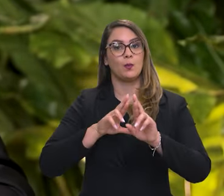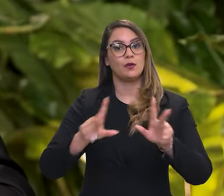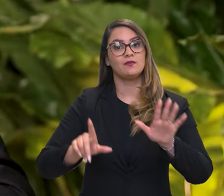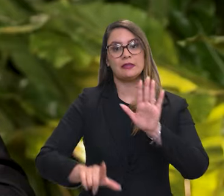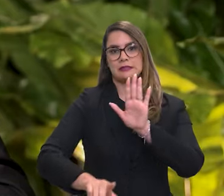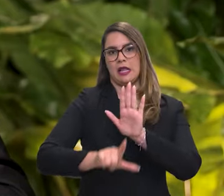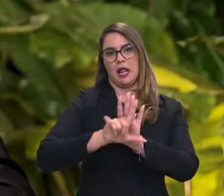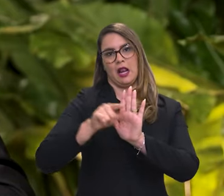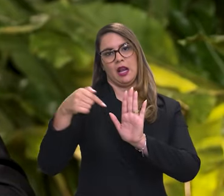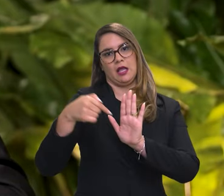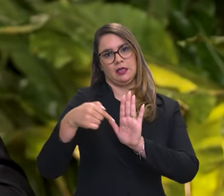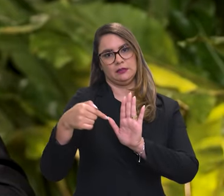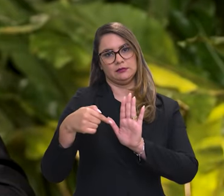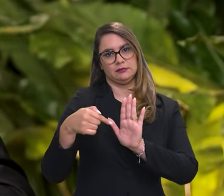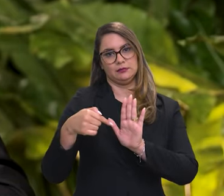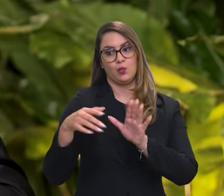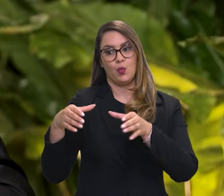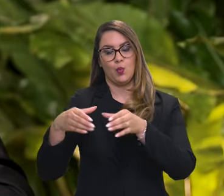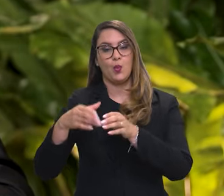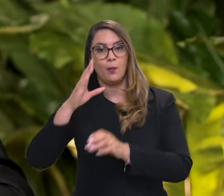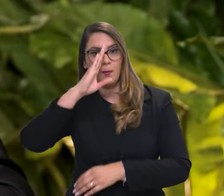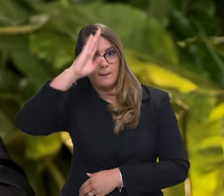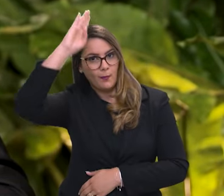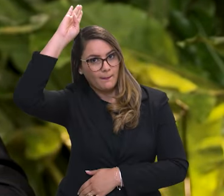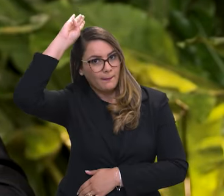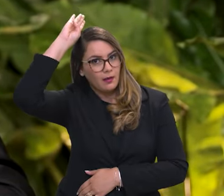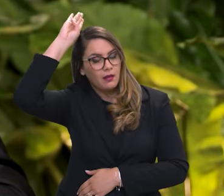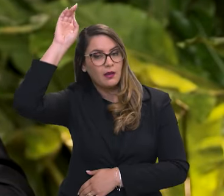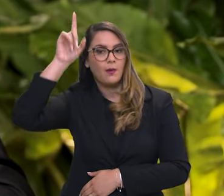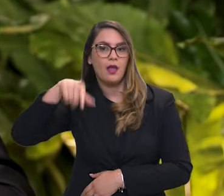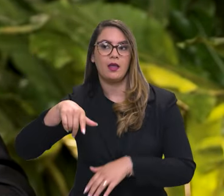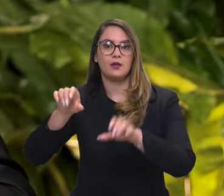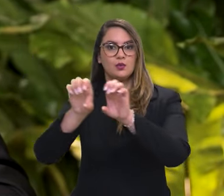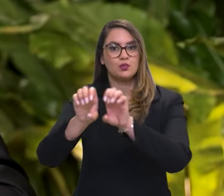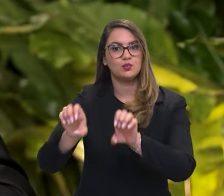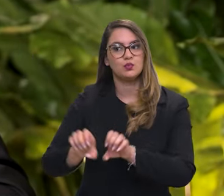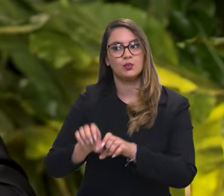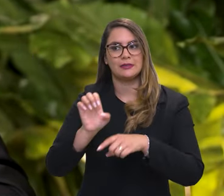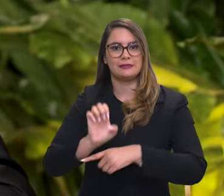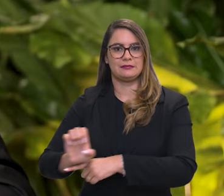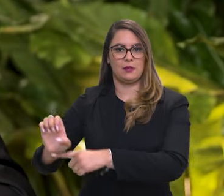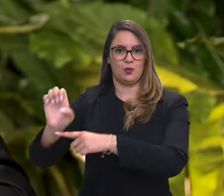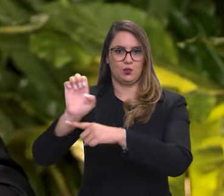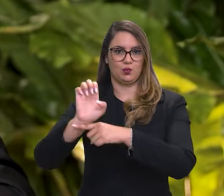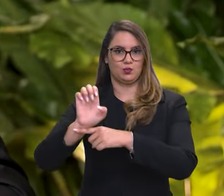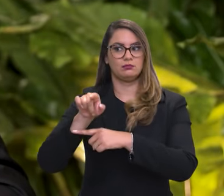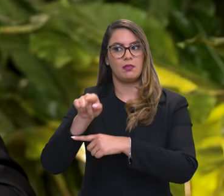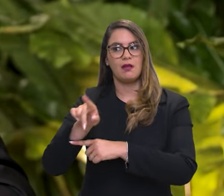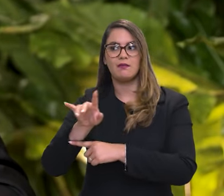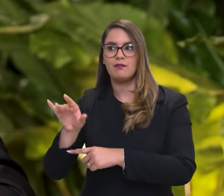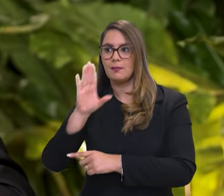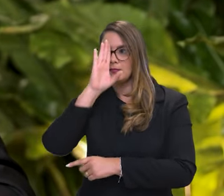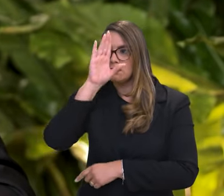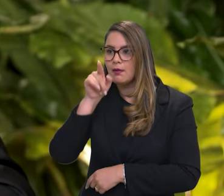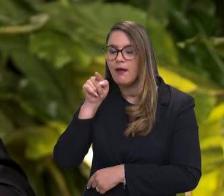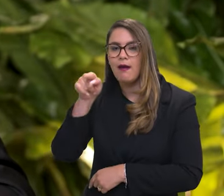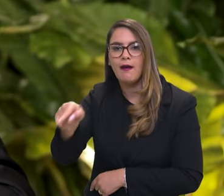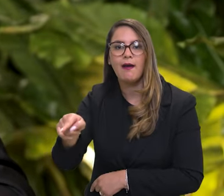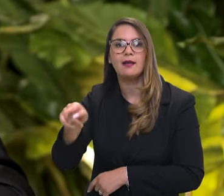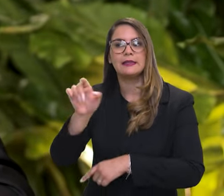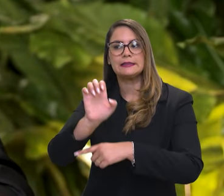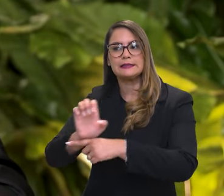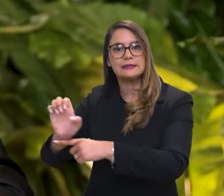O corpo de bombeiros normalmente são estruturas dos estados, então eles vão atuar principalmente nas áreas estaduais e nas áreas